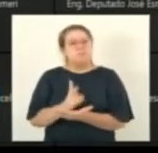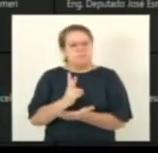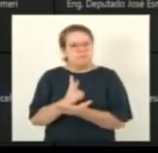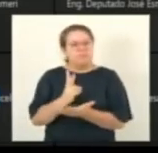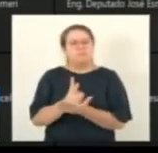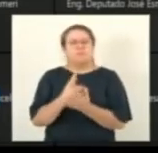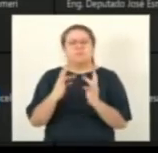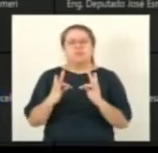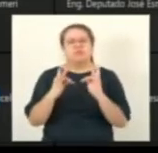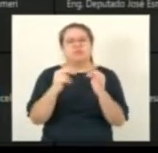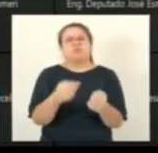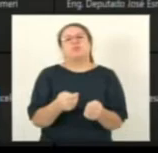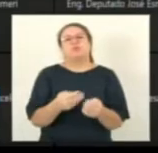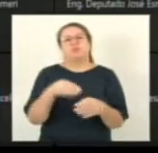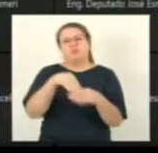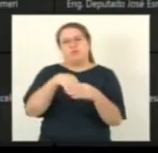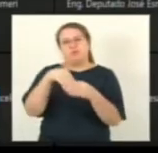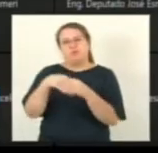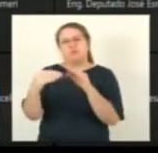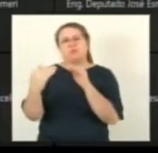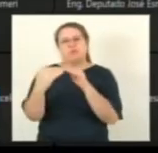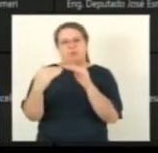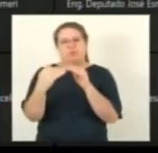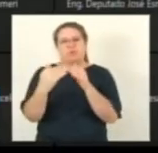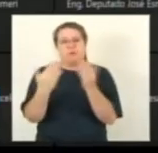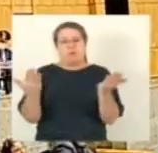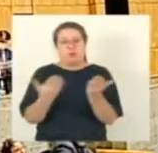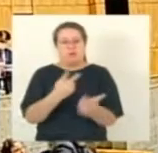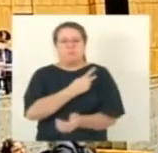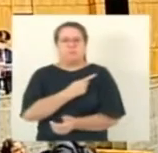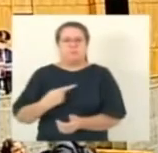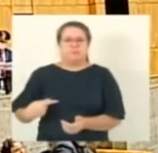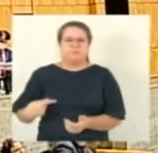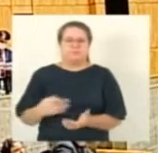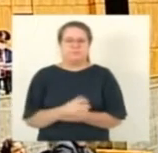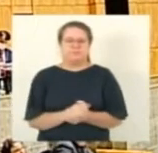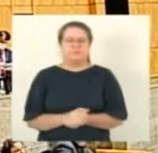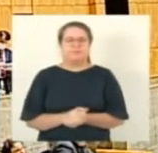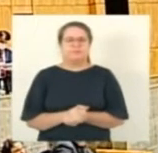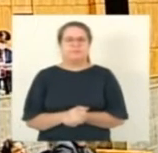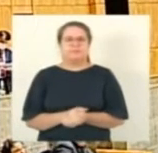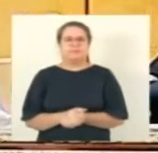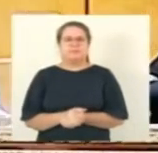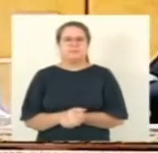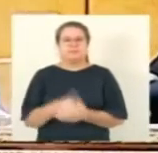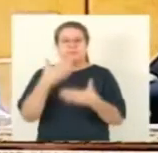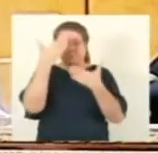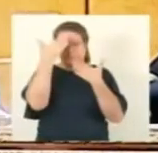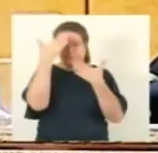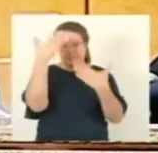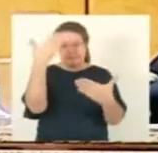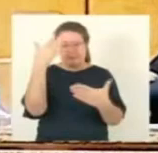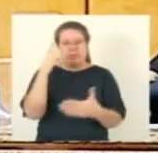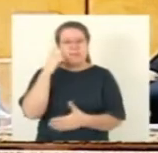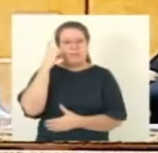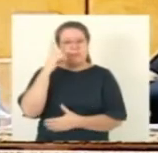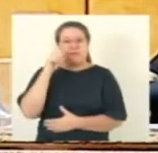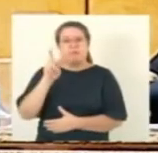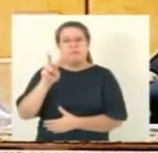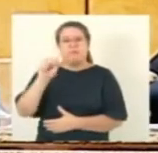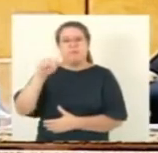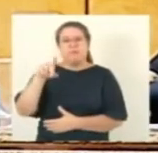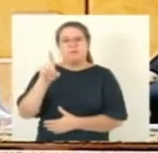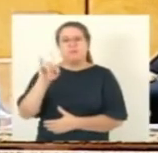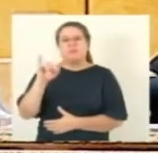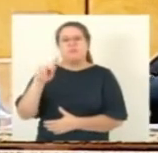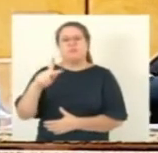unanimidade em todas as comissões e devolvo a palavra Vossa Excelência obrigado deputado Vandinho Leite em